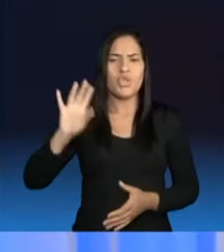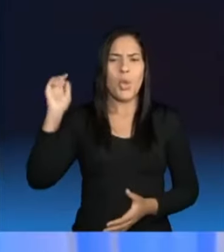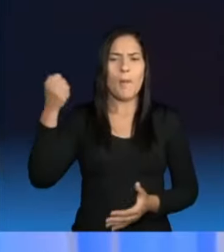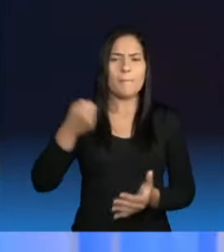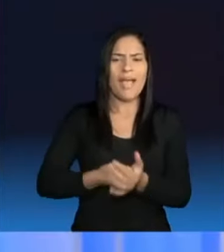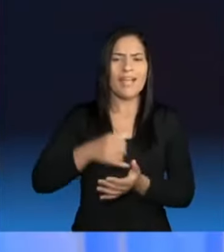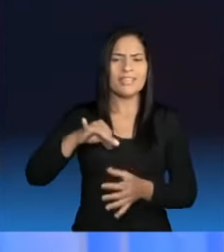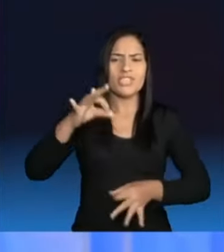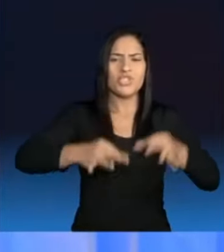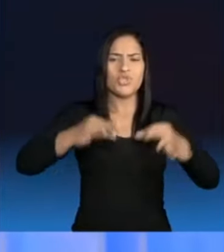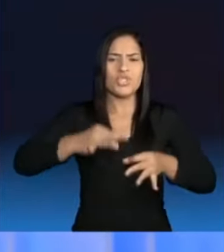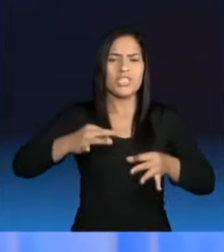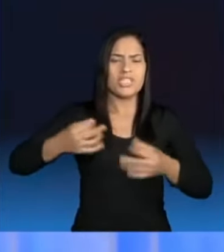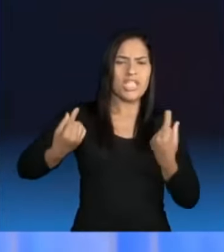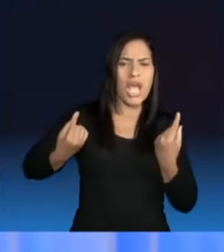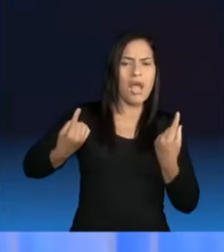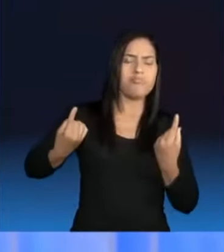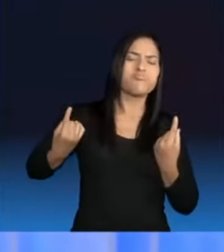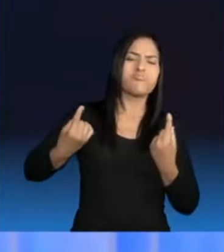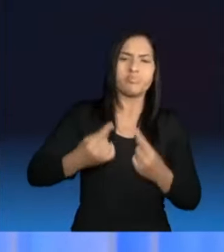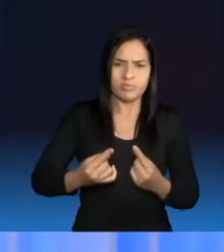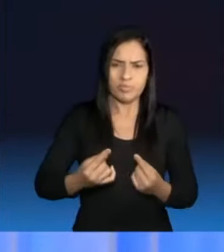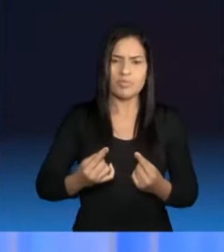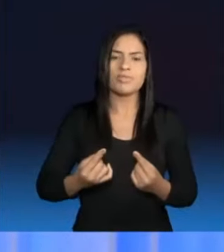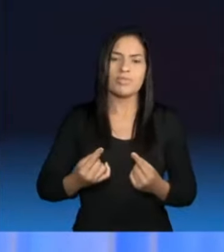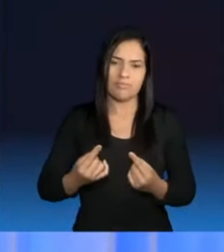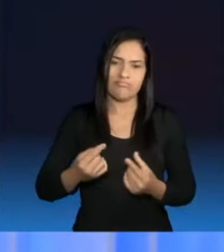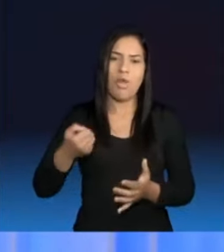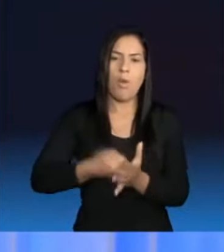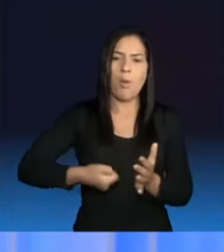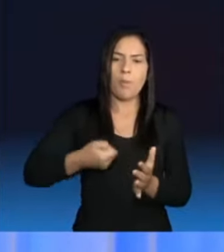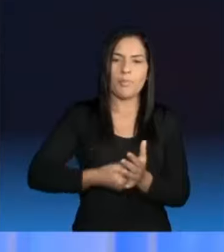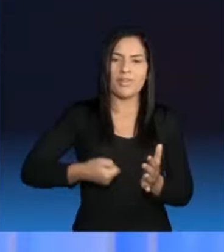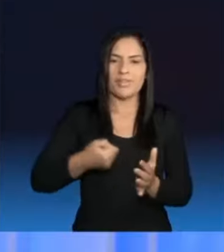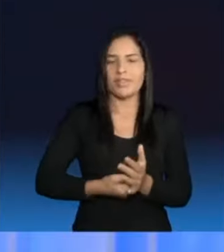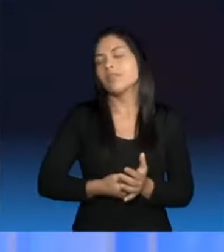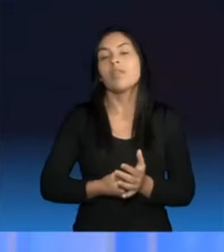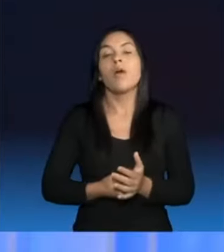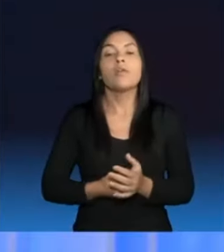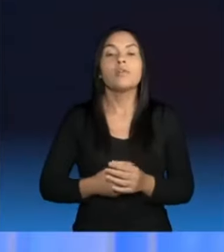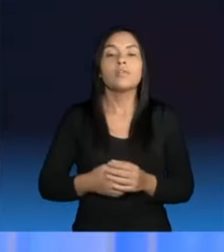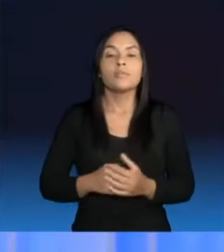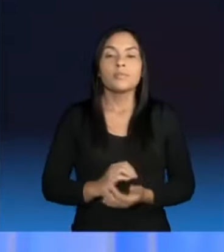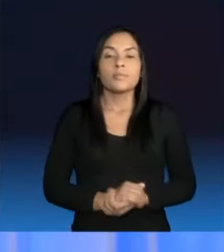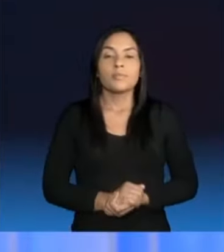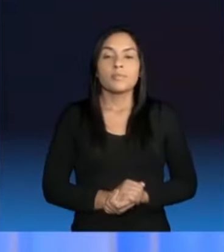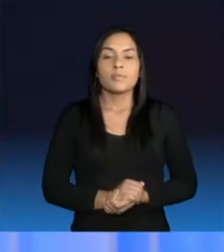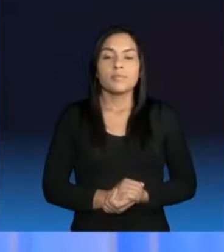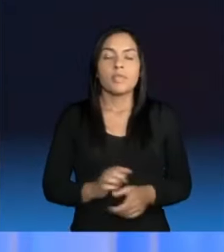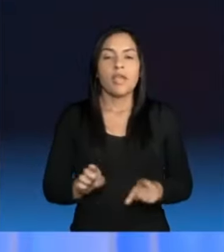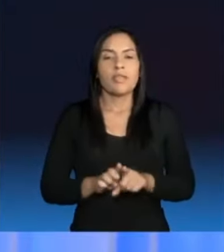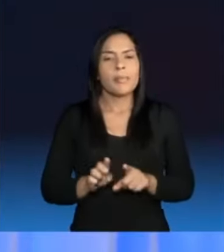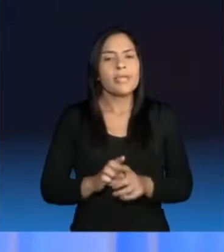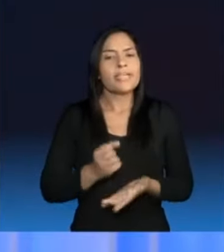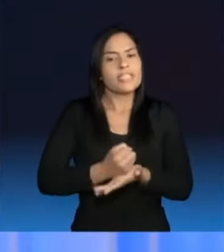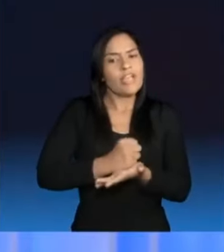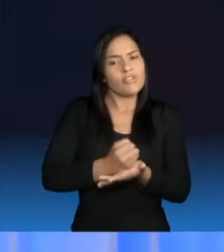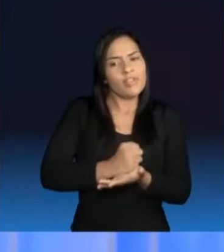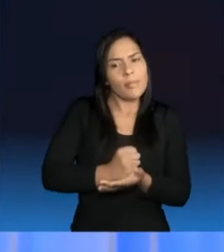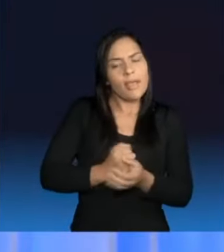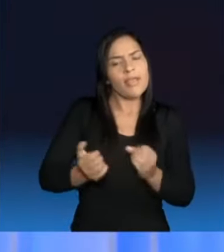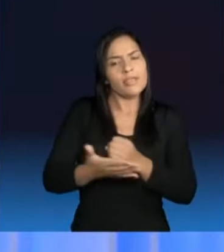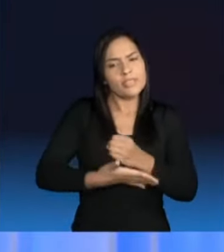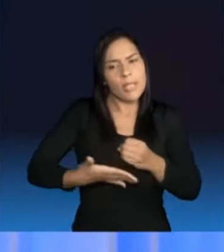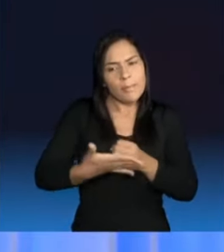É um milhão e trezentos que tem que passar por mês. Ele não passa da saúde básica, da farmácia básica, do SAMU,